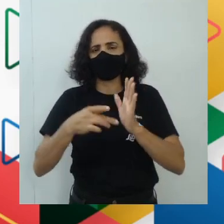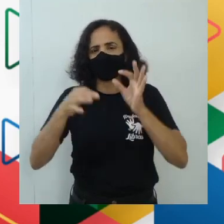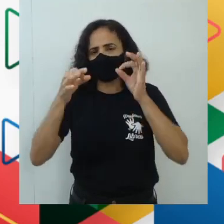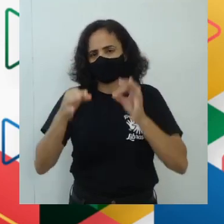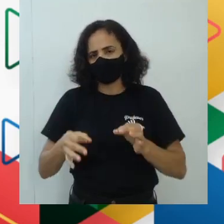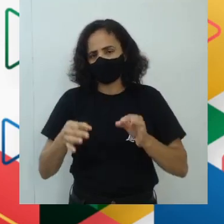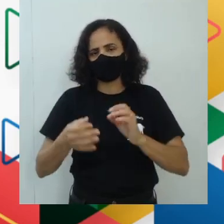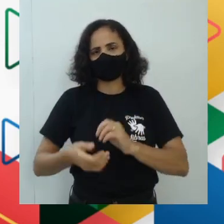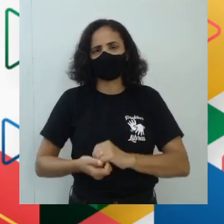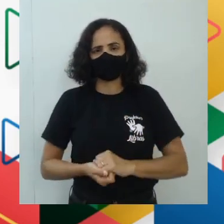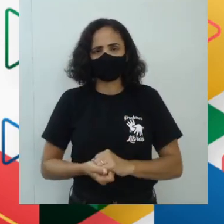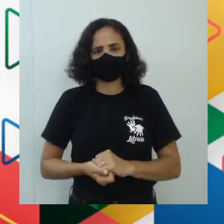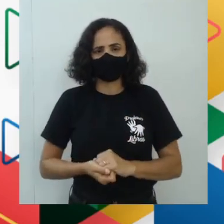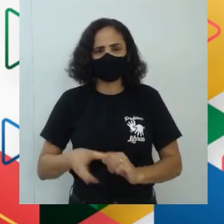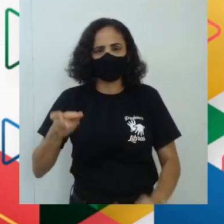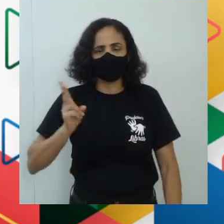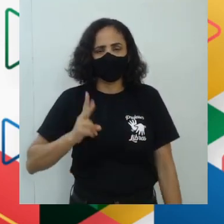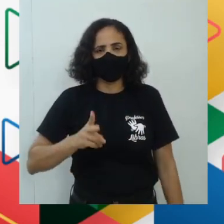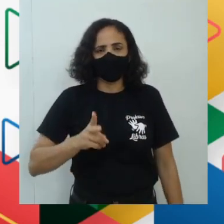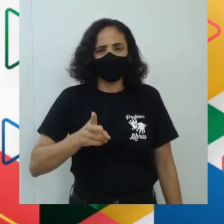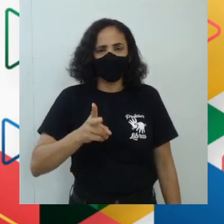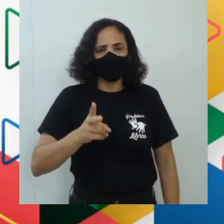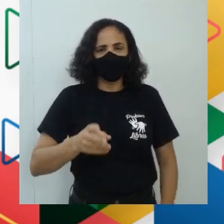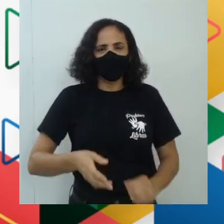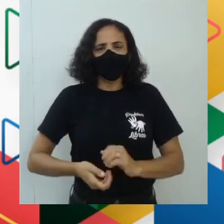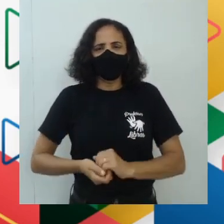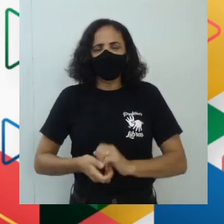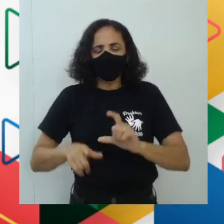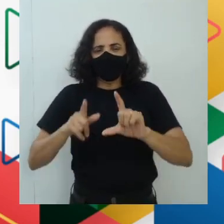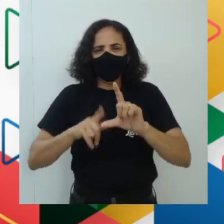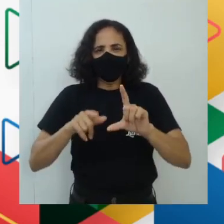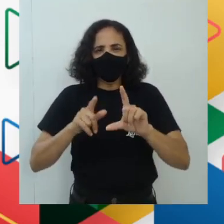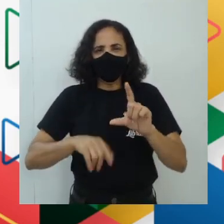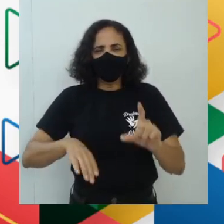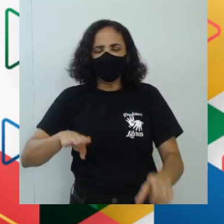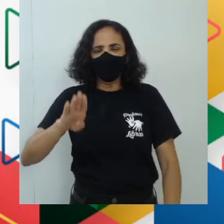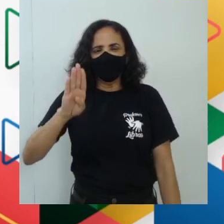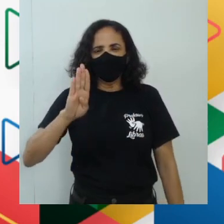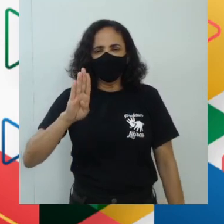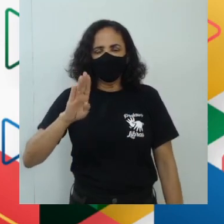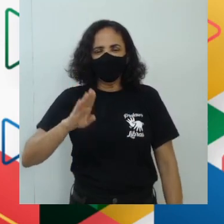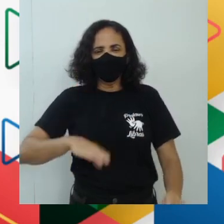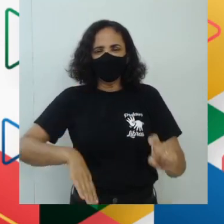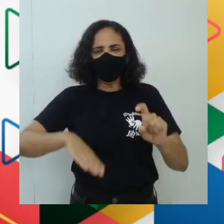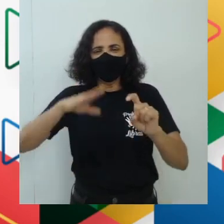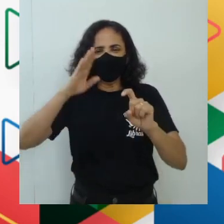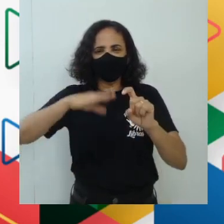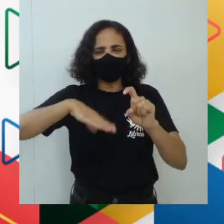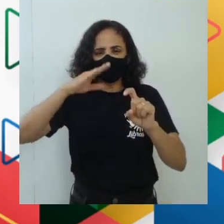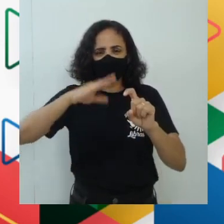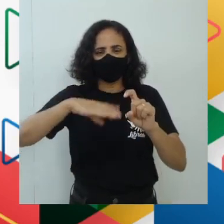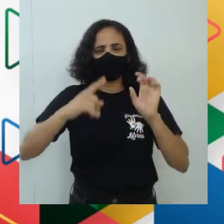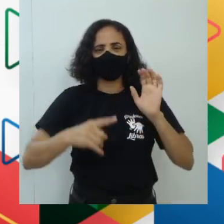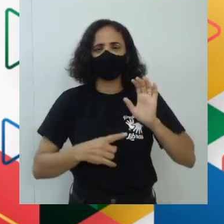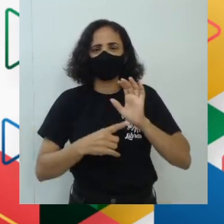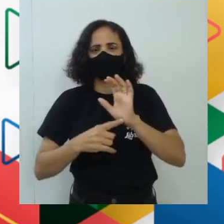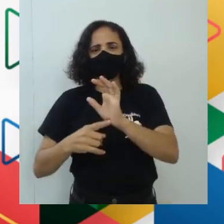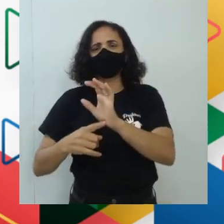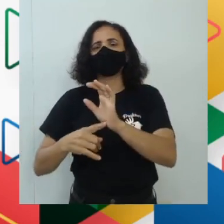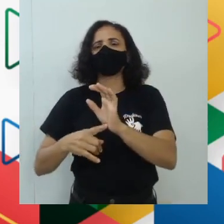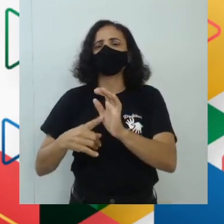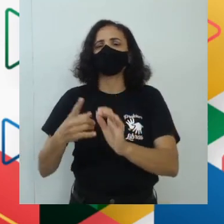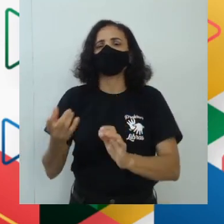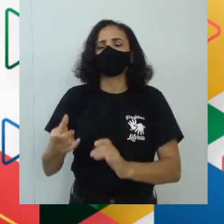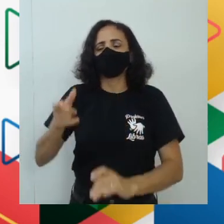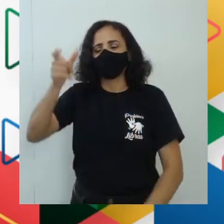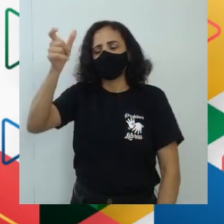Muito bem. Vamos continuar. Letra B. O mito expressa o conhecimento de que o homem é senhor de si,